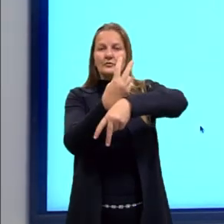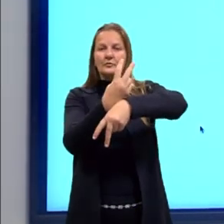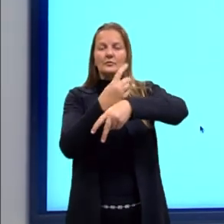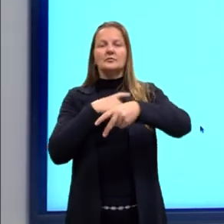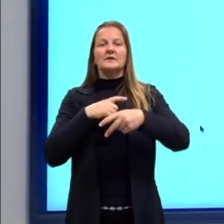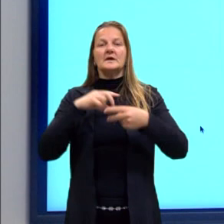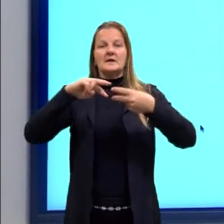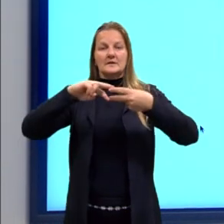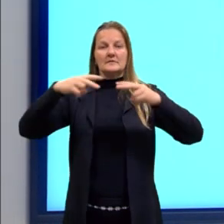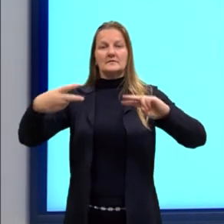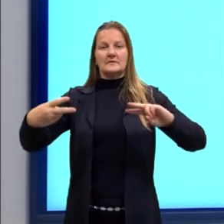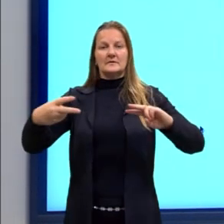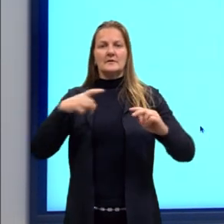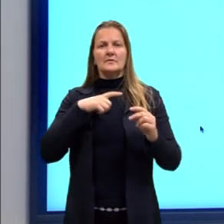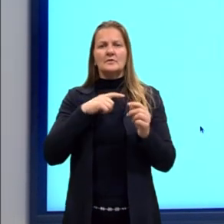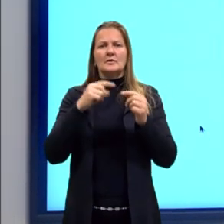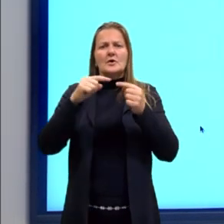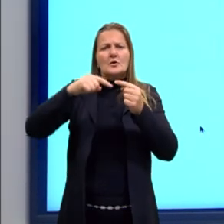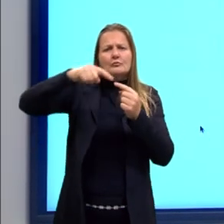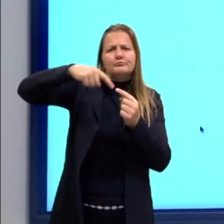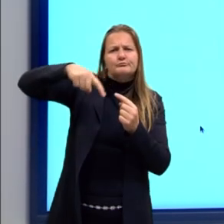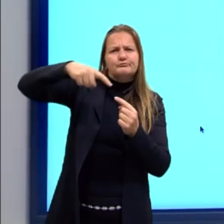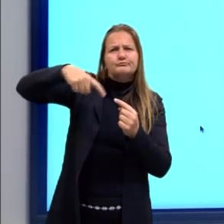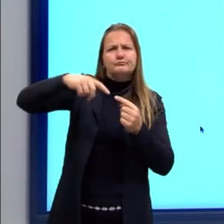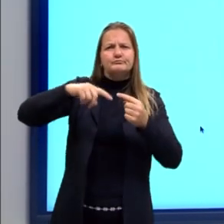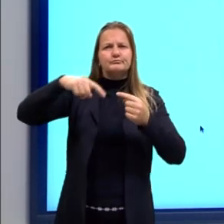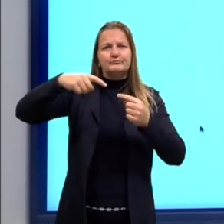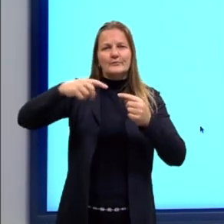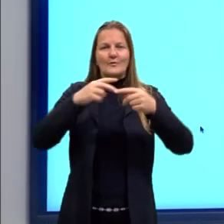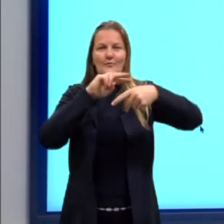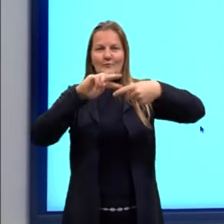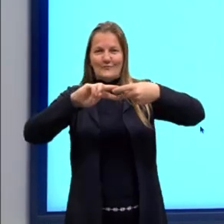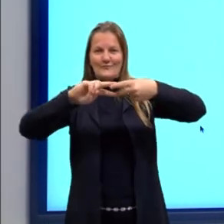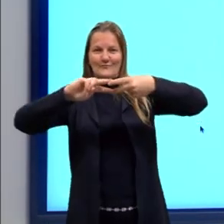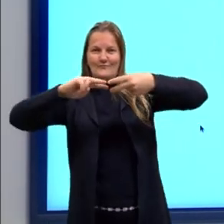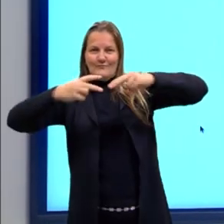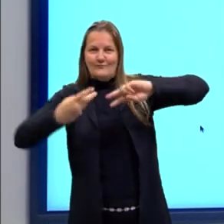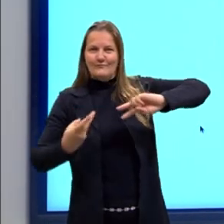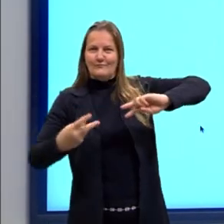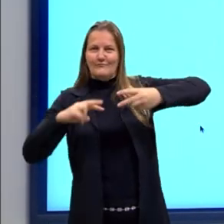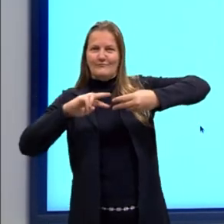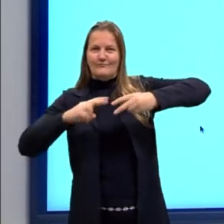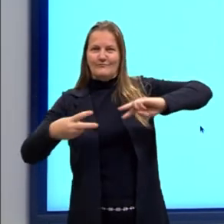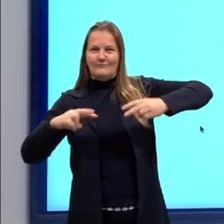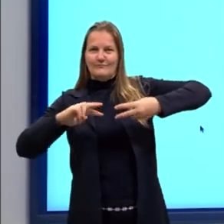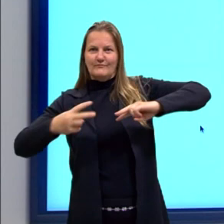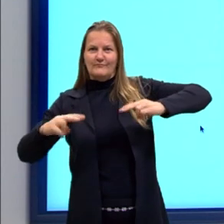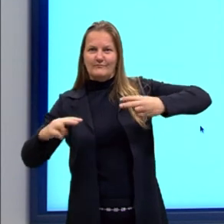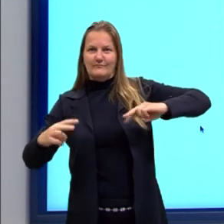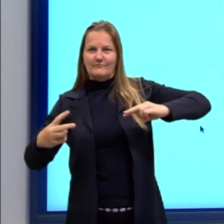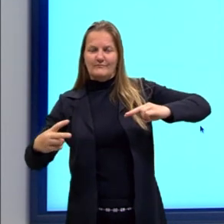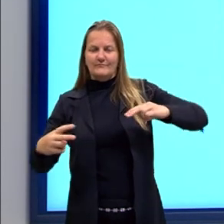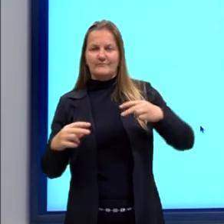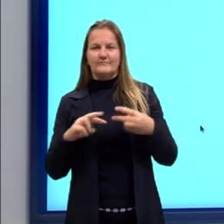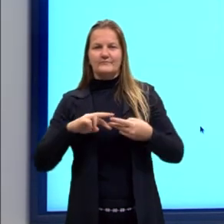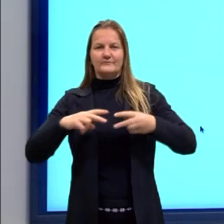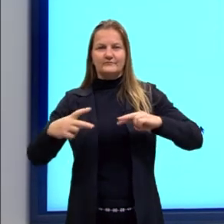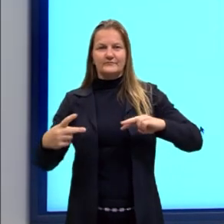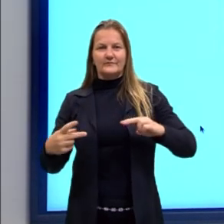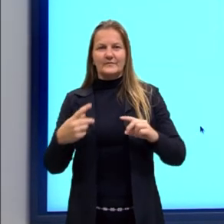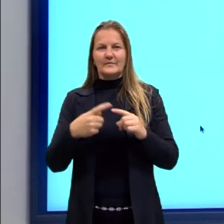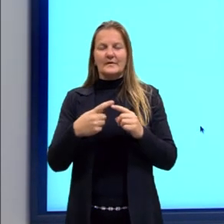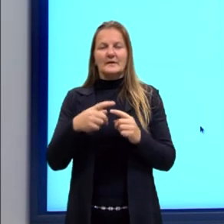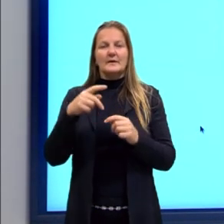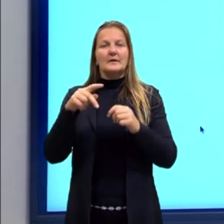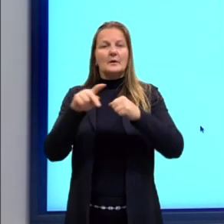DNA bem enroladinho, enroladinho, enroladinho. Então, esse DNA enroladinho em